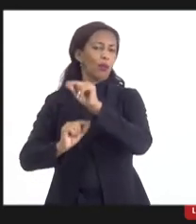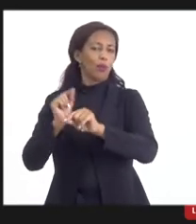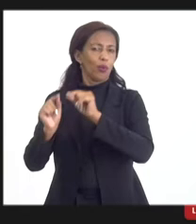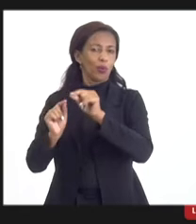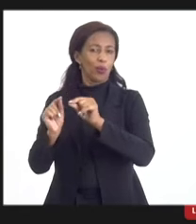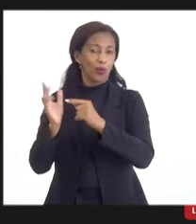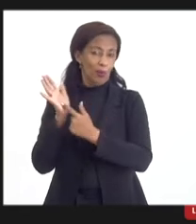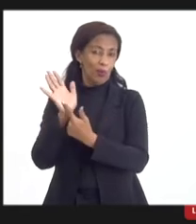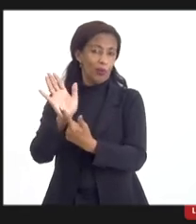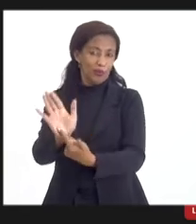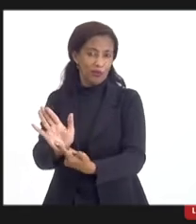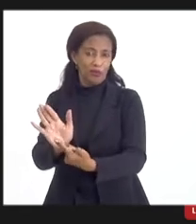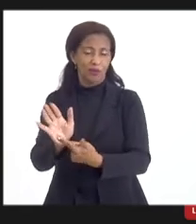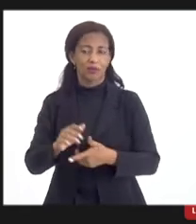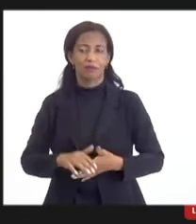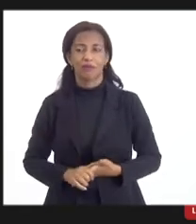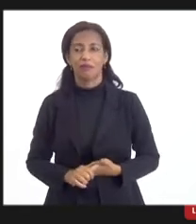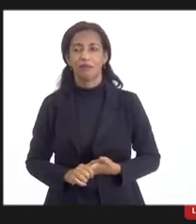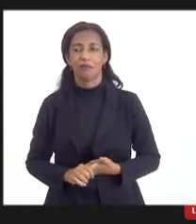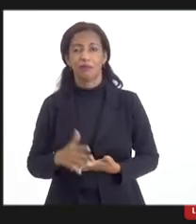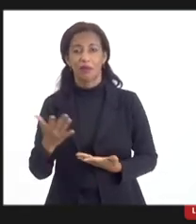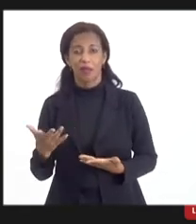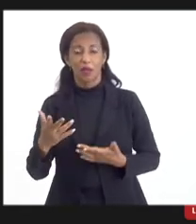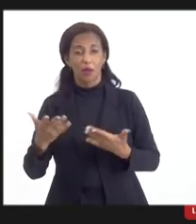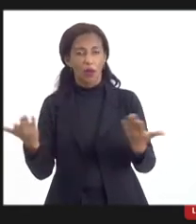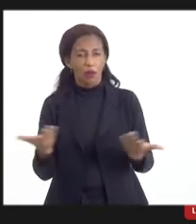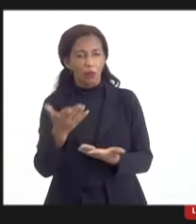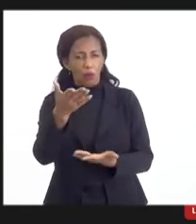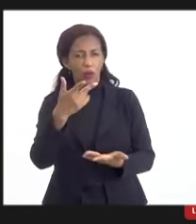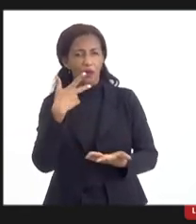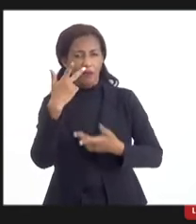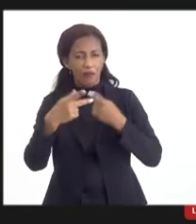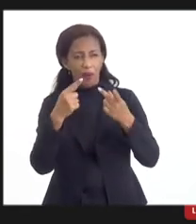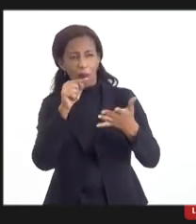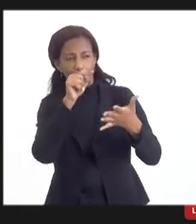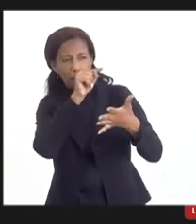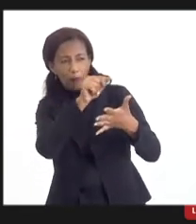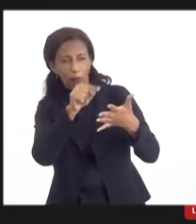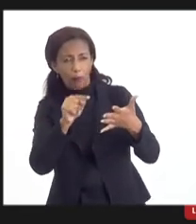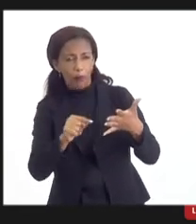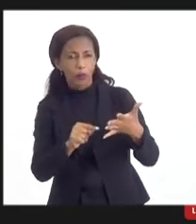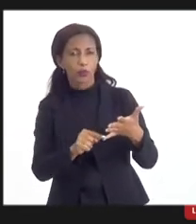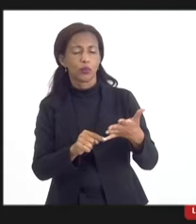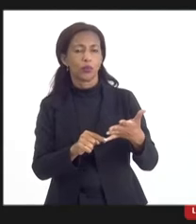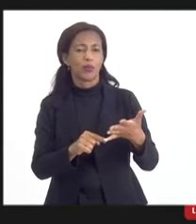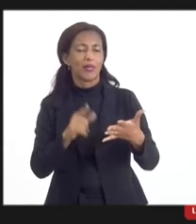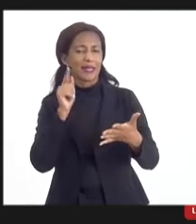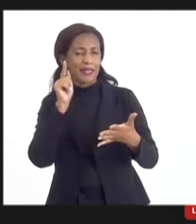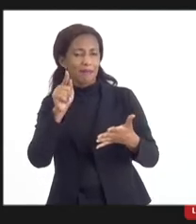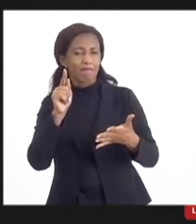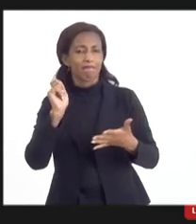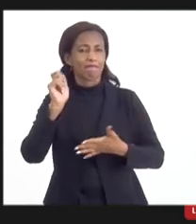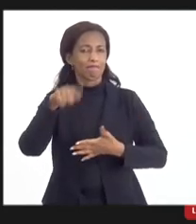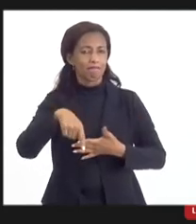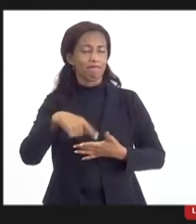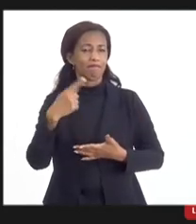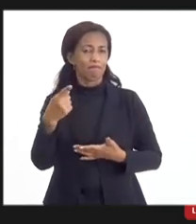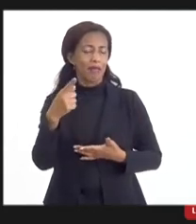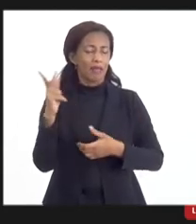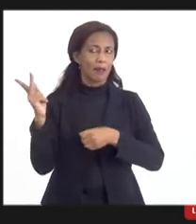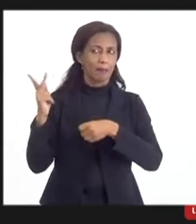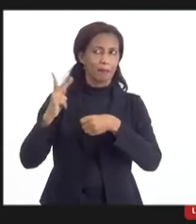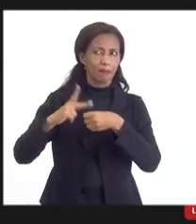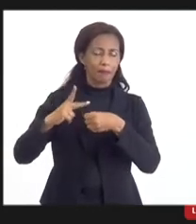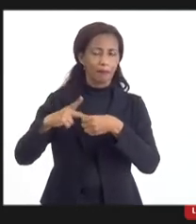demonstrado. Então, essa questão que você pontuou, eu acho que ela é bem isso que na apresentação da